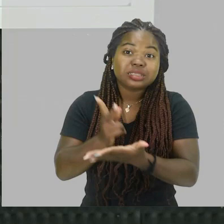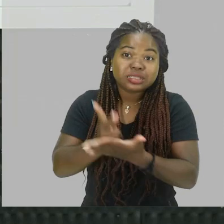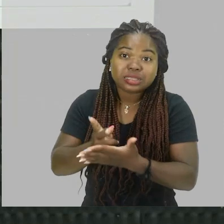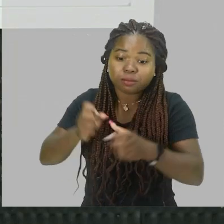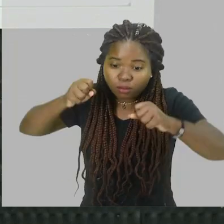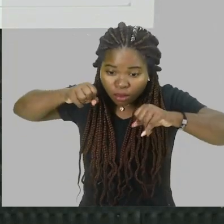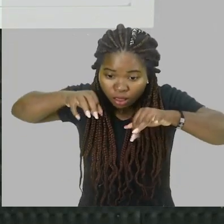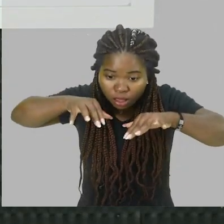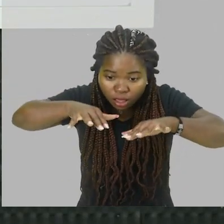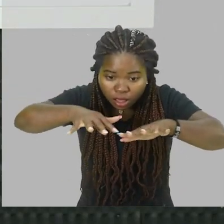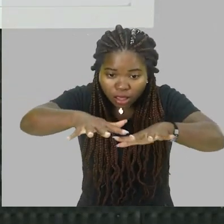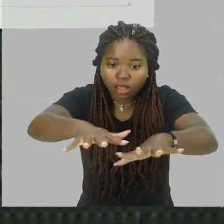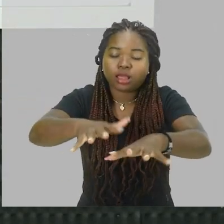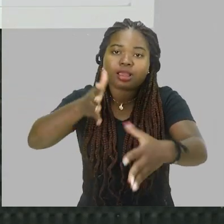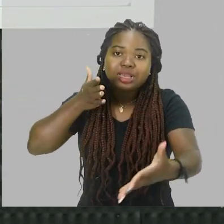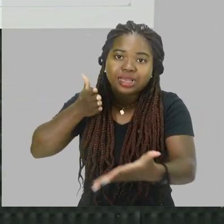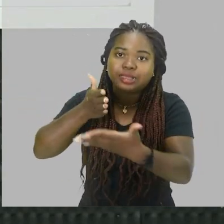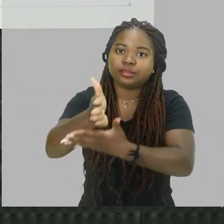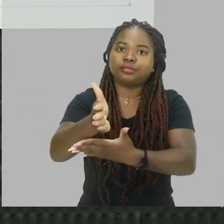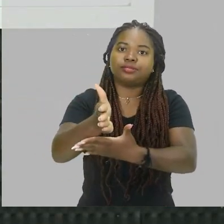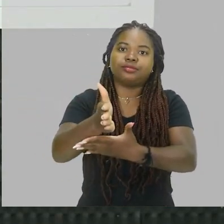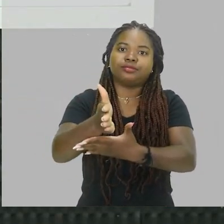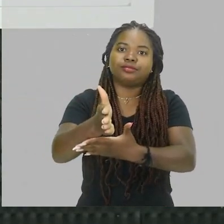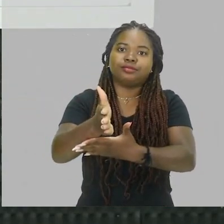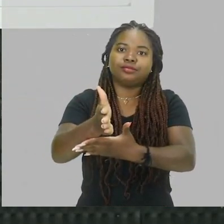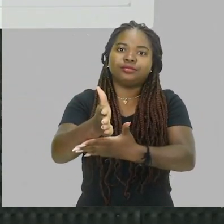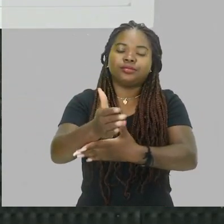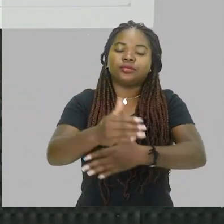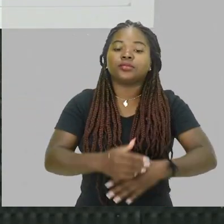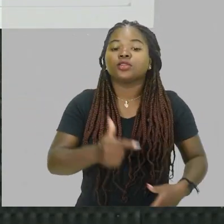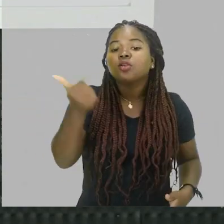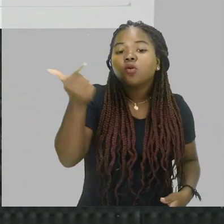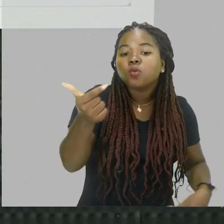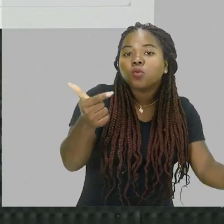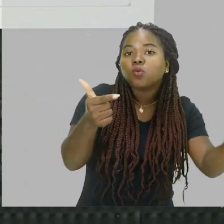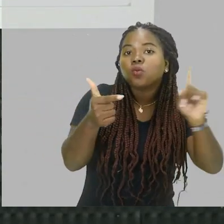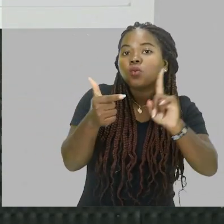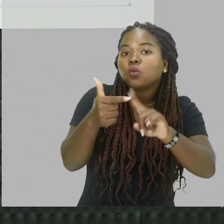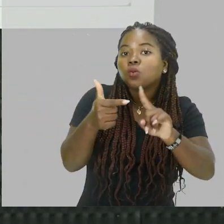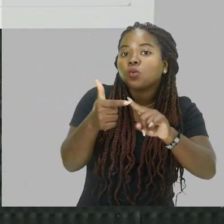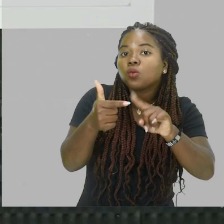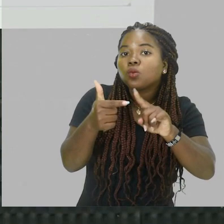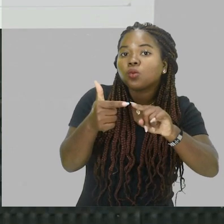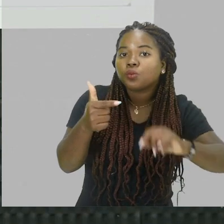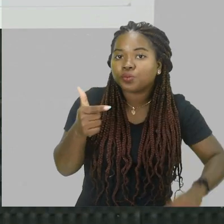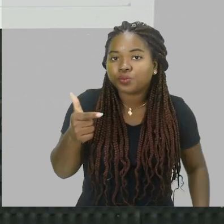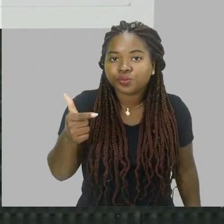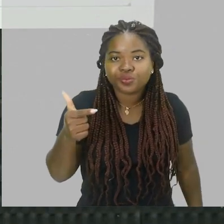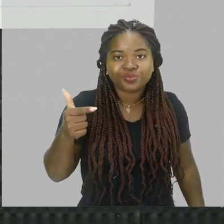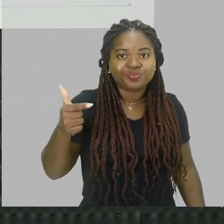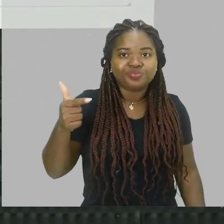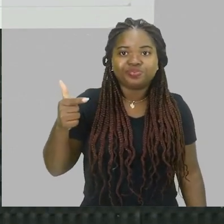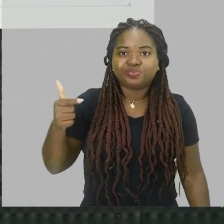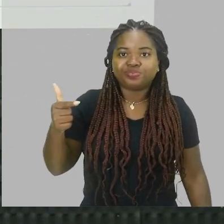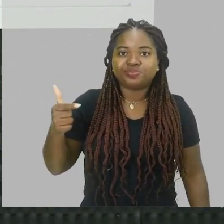luz ela se propaga em linha reta, ok? Esse é o primeiro princípio. O segundo princípio é que